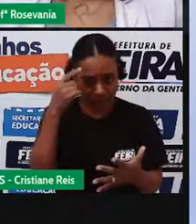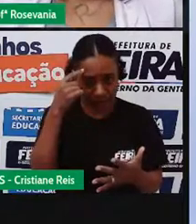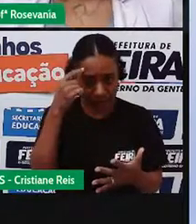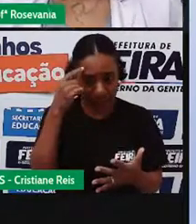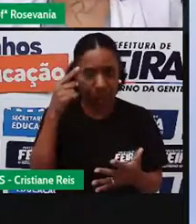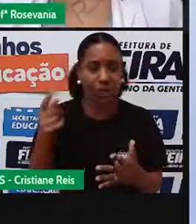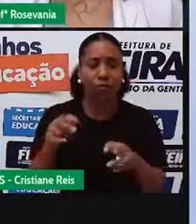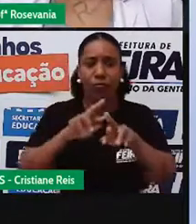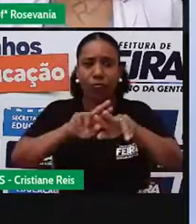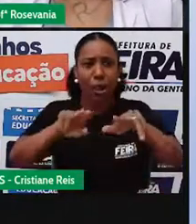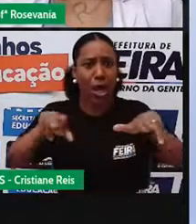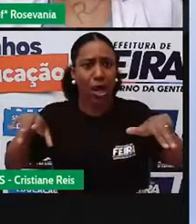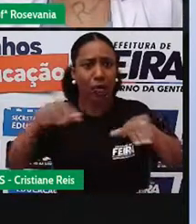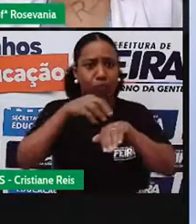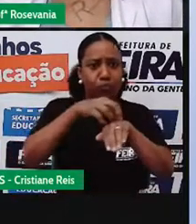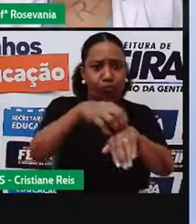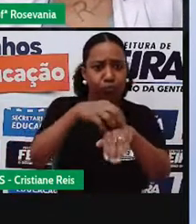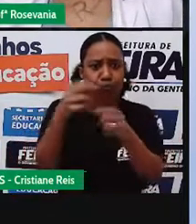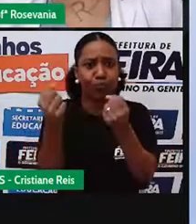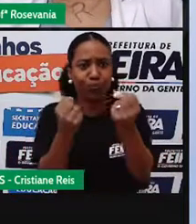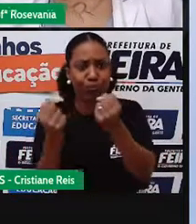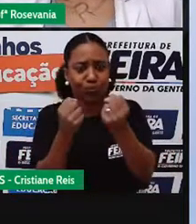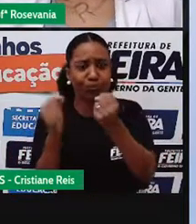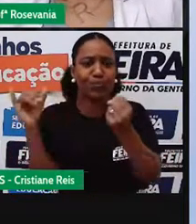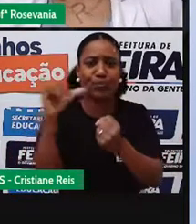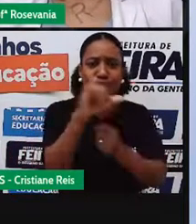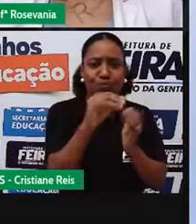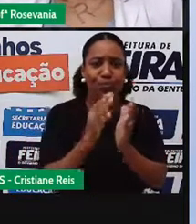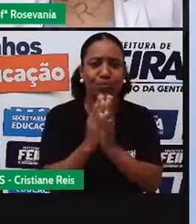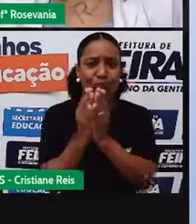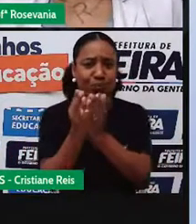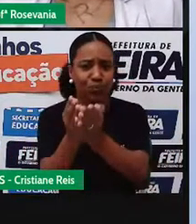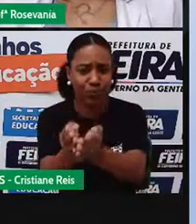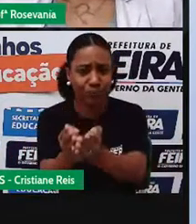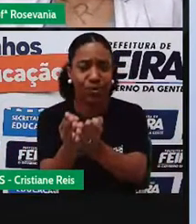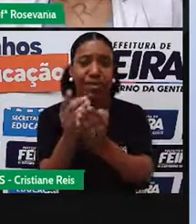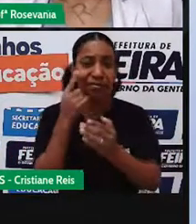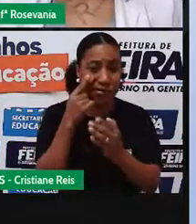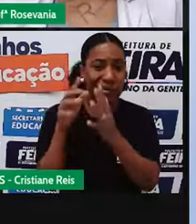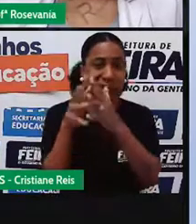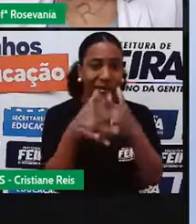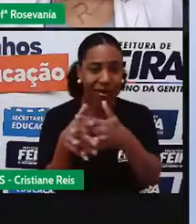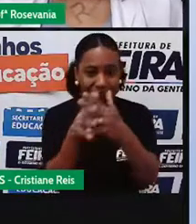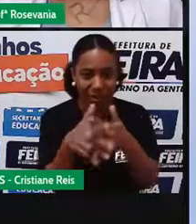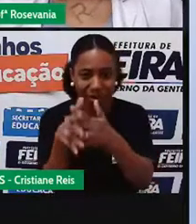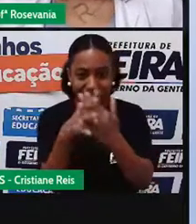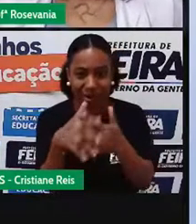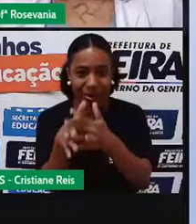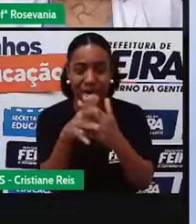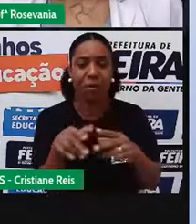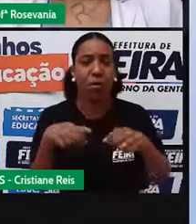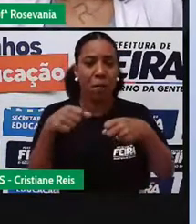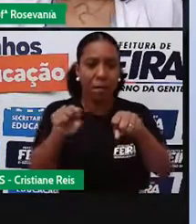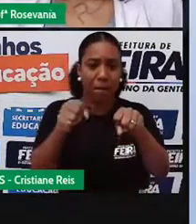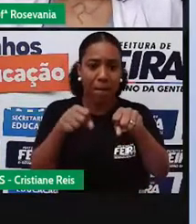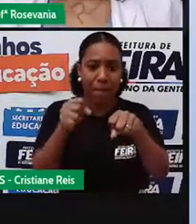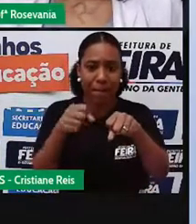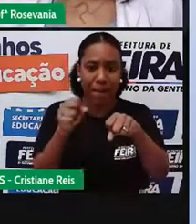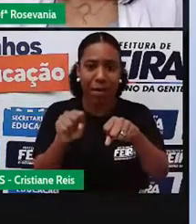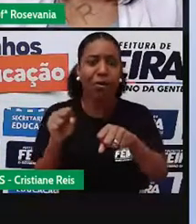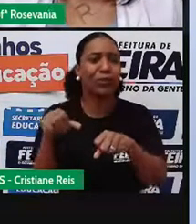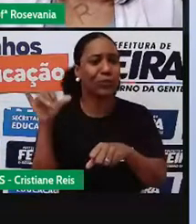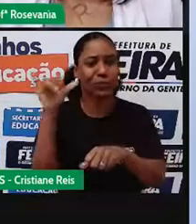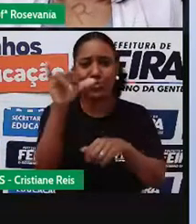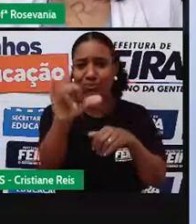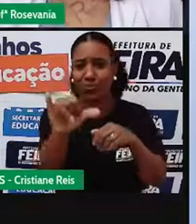dos tipos de transportes que a gente tem. Então, vocês estão percebendo aí, né, os caminhões, as motos, os carros, navios,